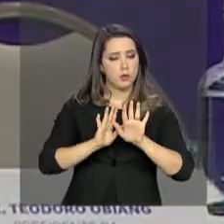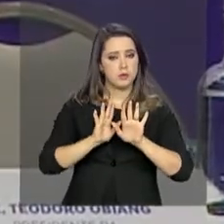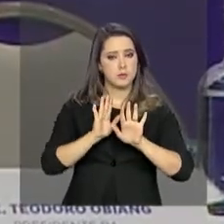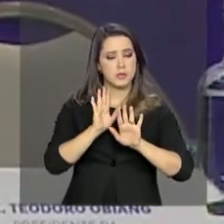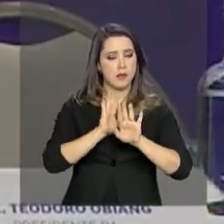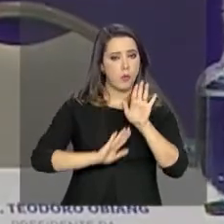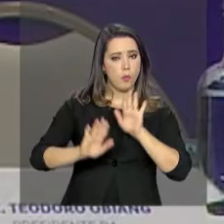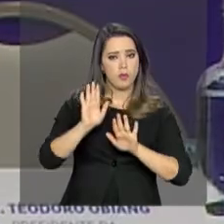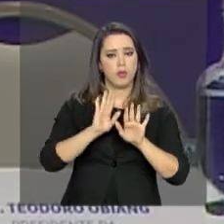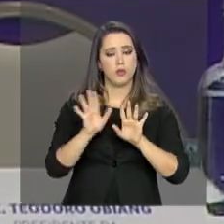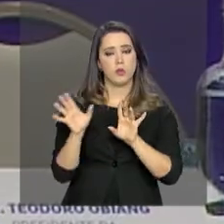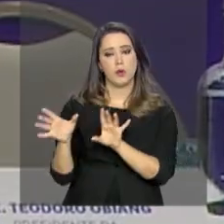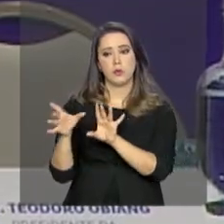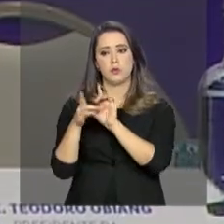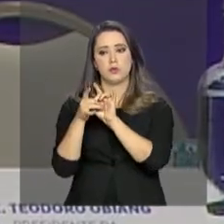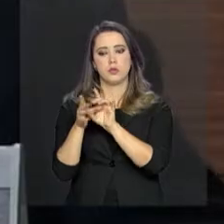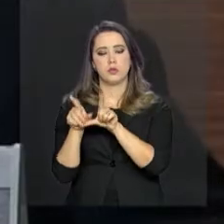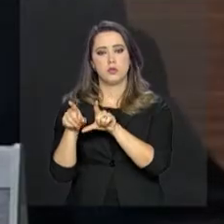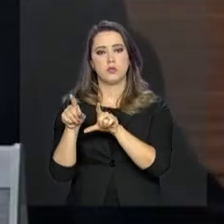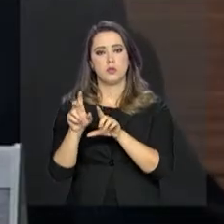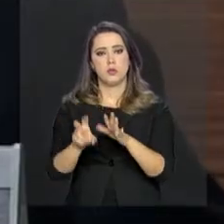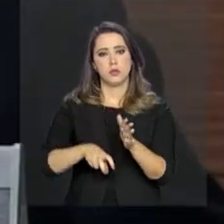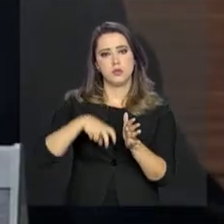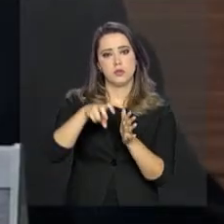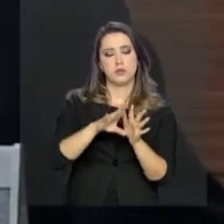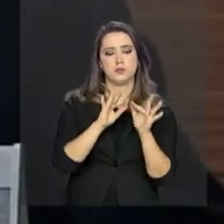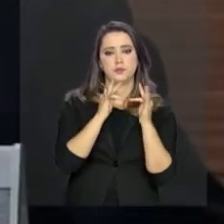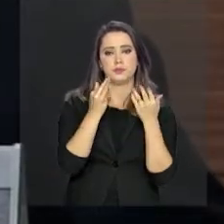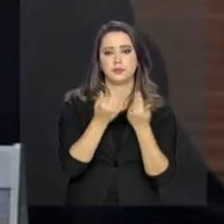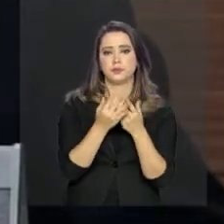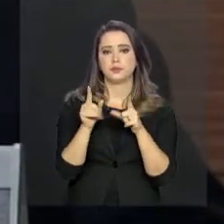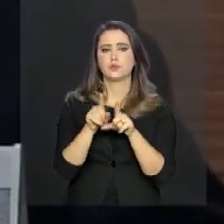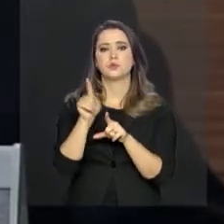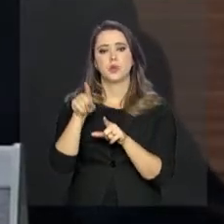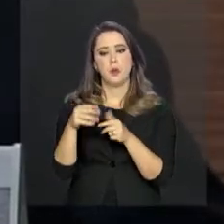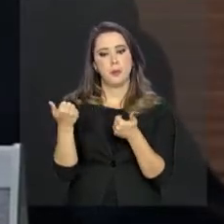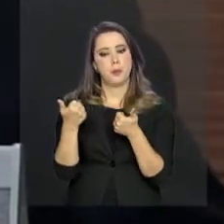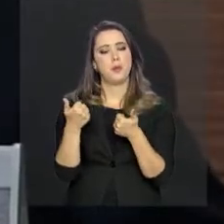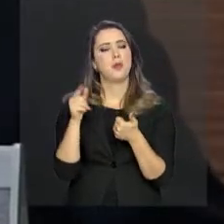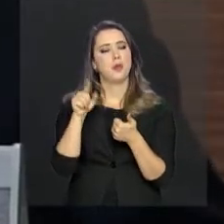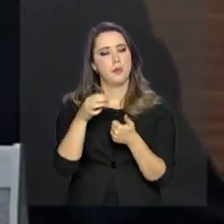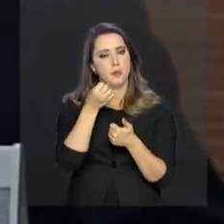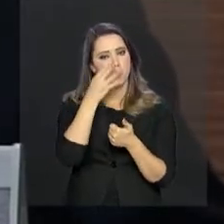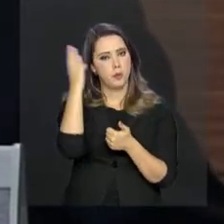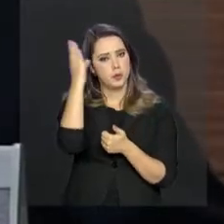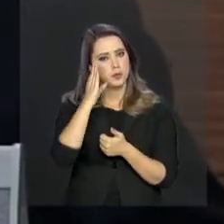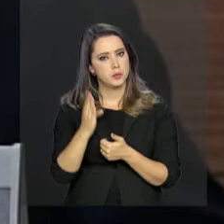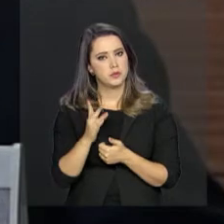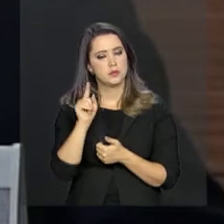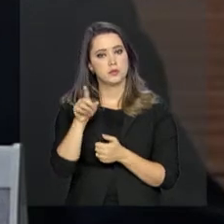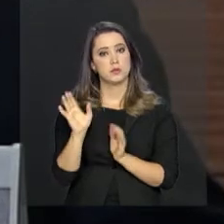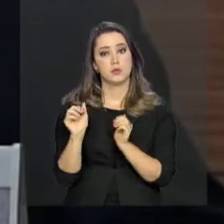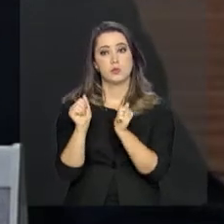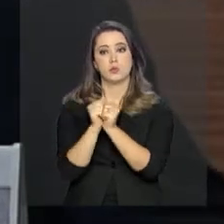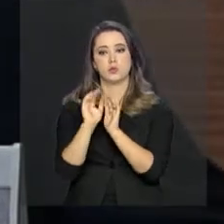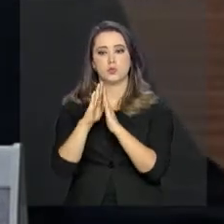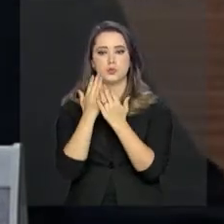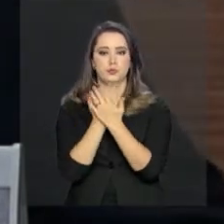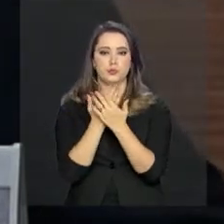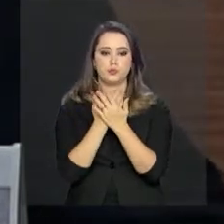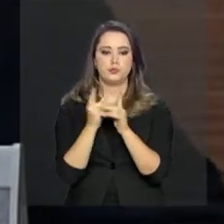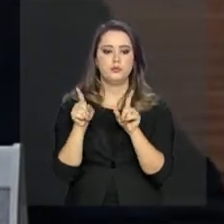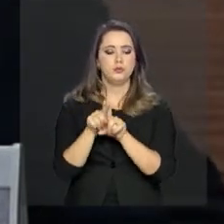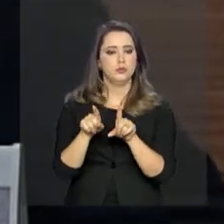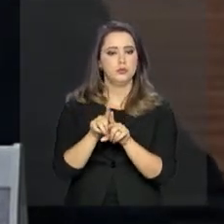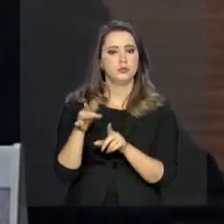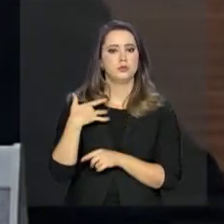integração virtuosa entre a agricultura familiar, que é muito próspera no Brasil, e as escolas. Também na área da